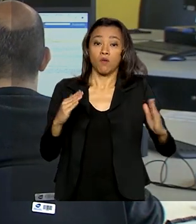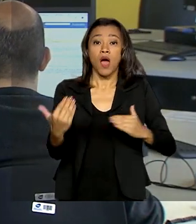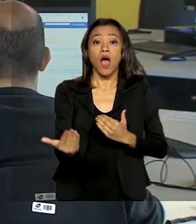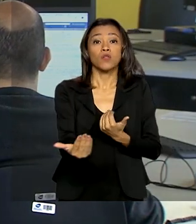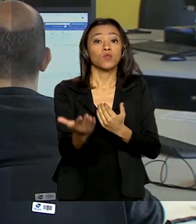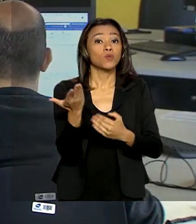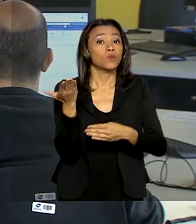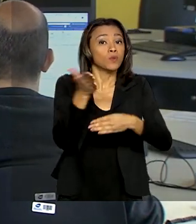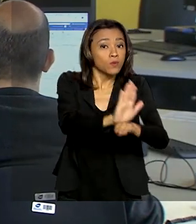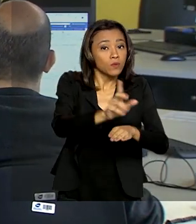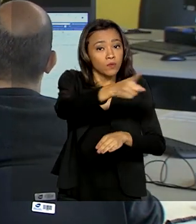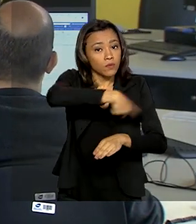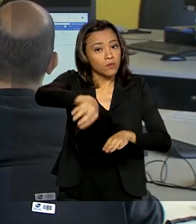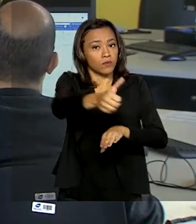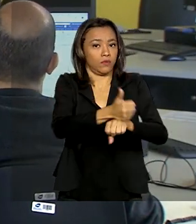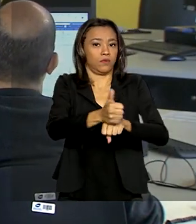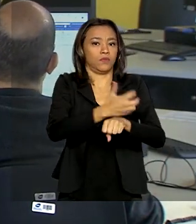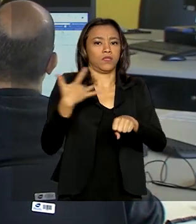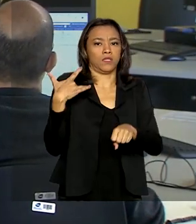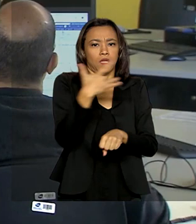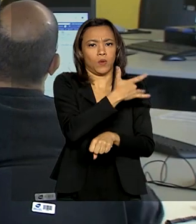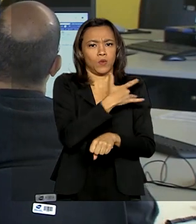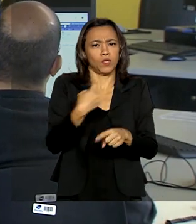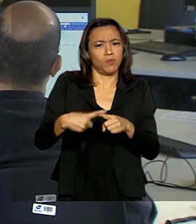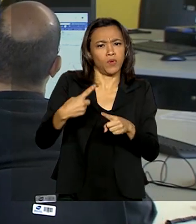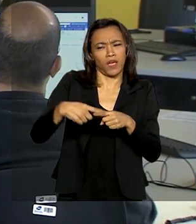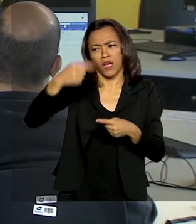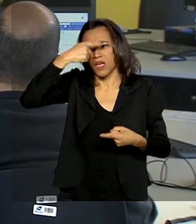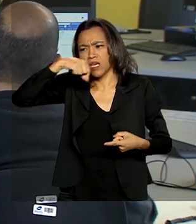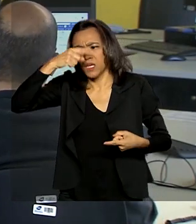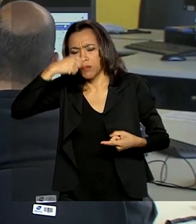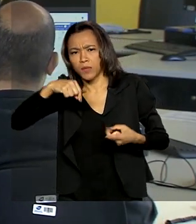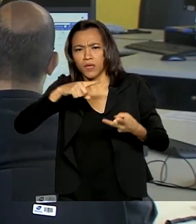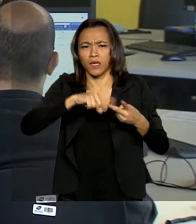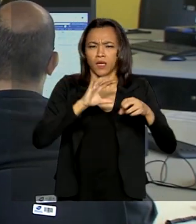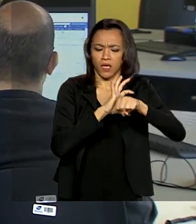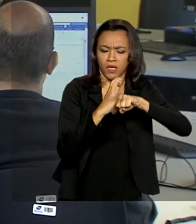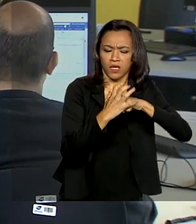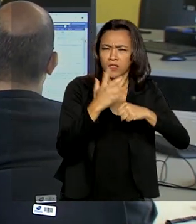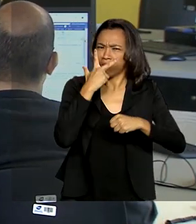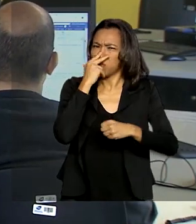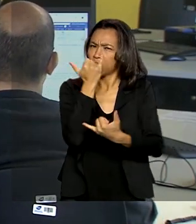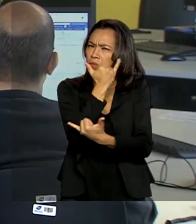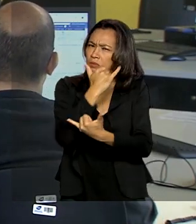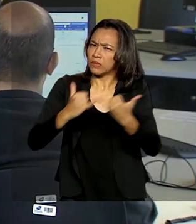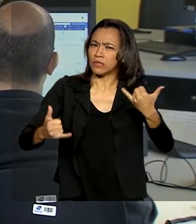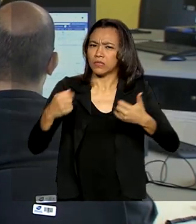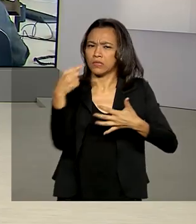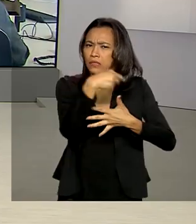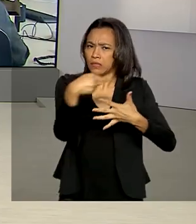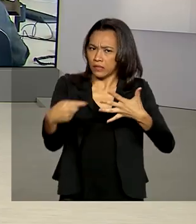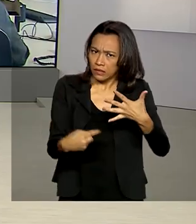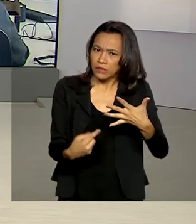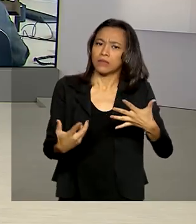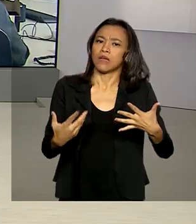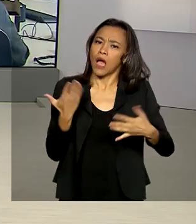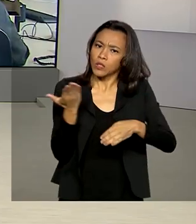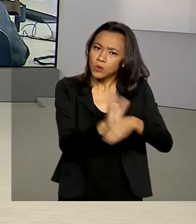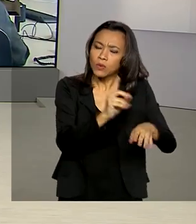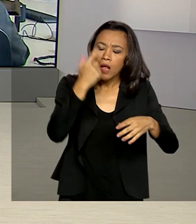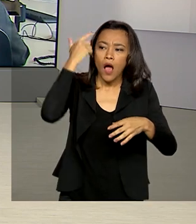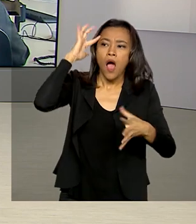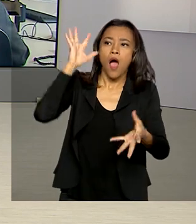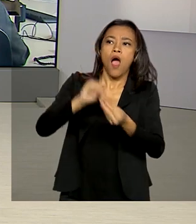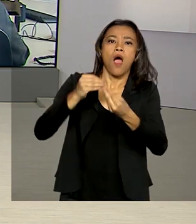no diagnóstico, já que os sintomas de gripe e covid-19 são parecidos. Renata. Tá certo, Cláudia. Obrigada